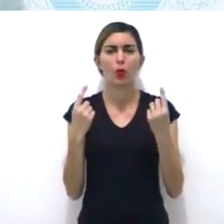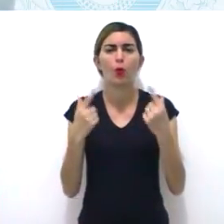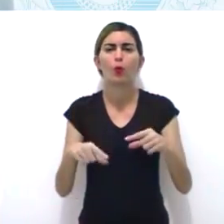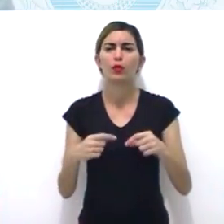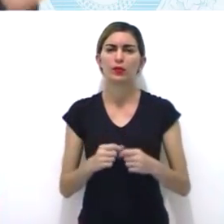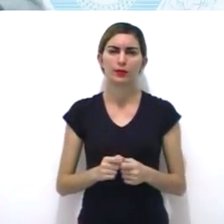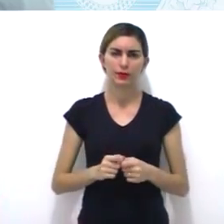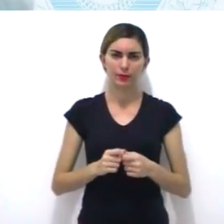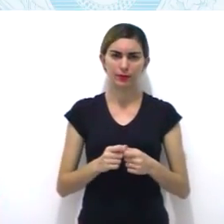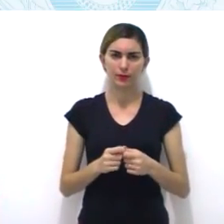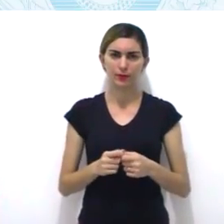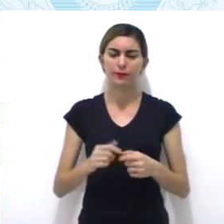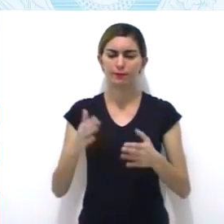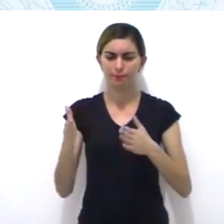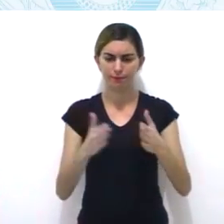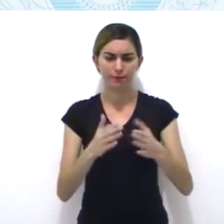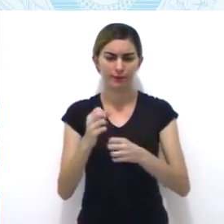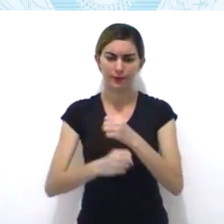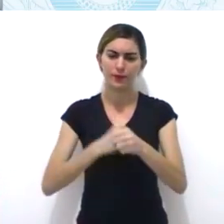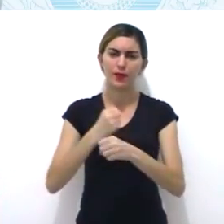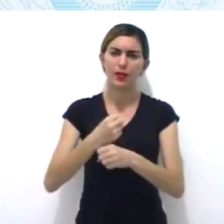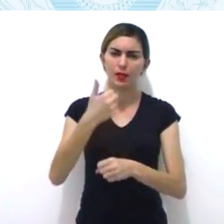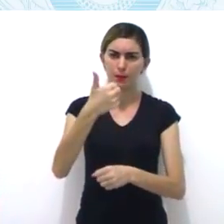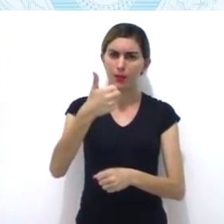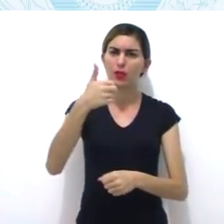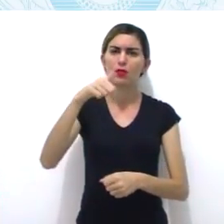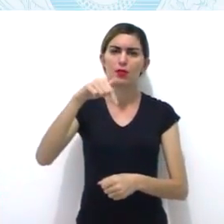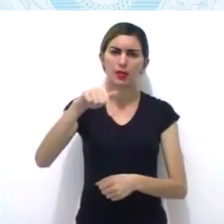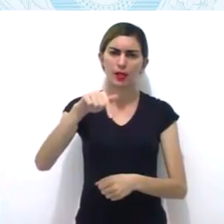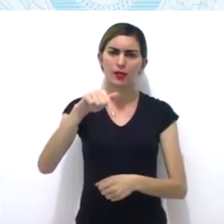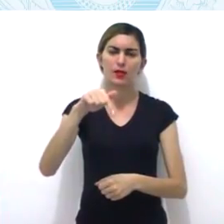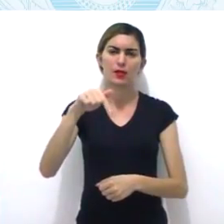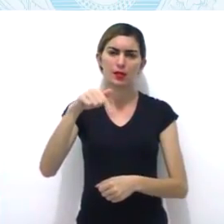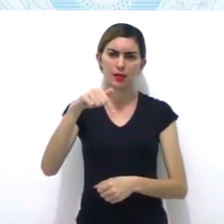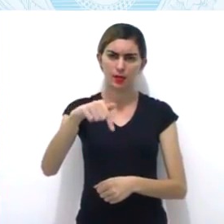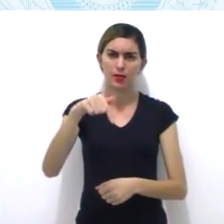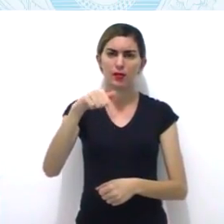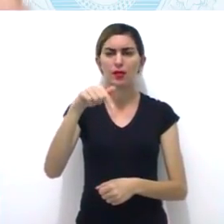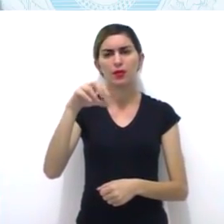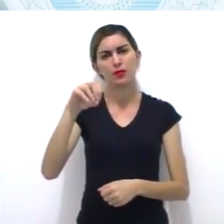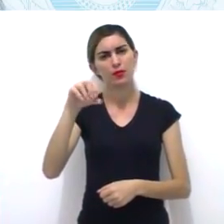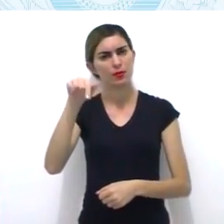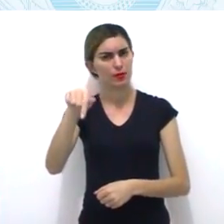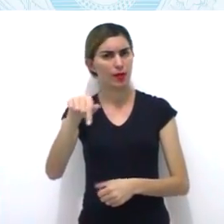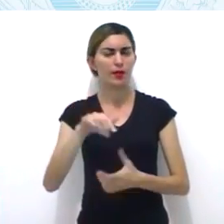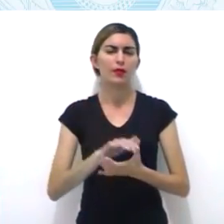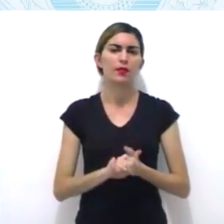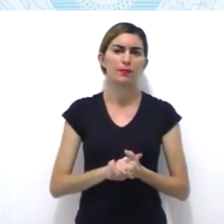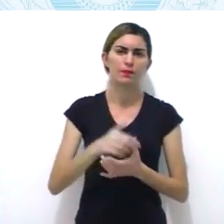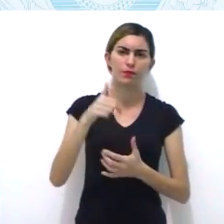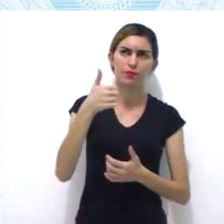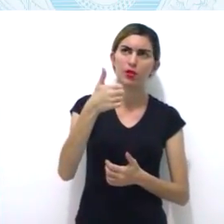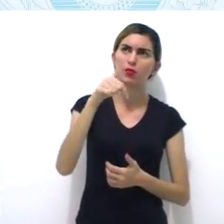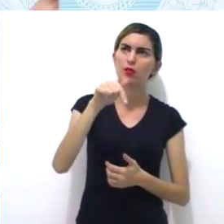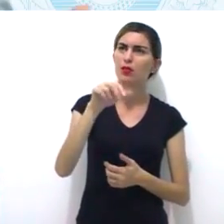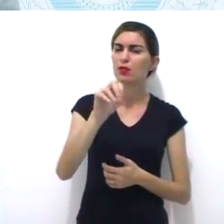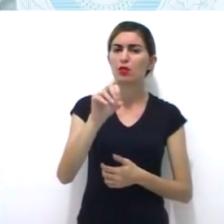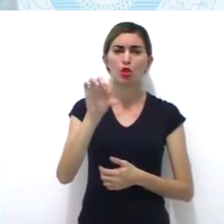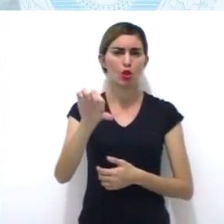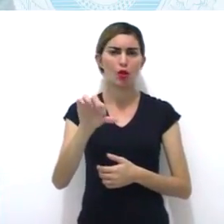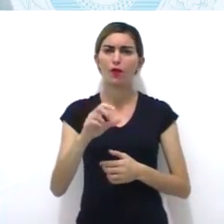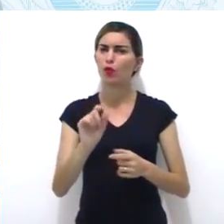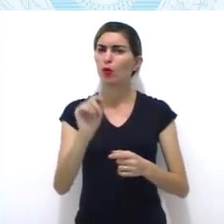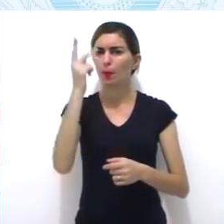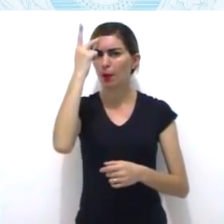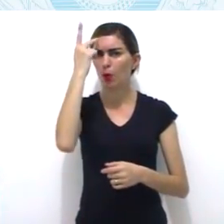envolvendo o Manderand Pogst e os emboabas, portugueses e migrantes de outras regiões, que era considerado o quê?